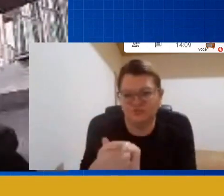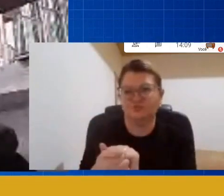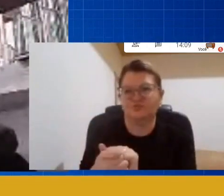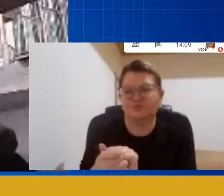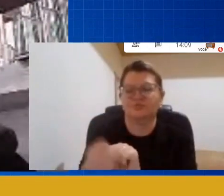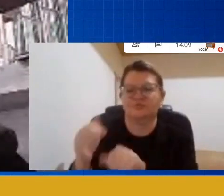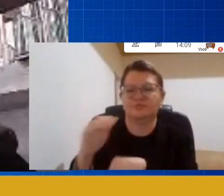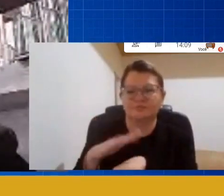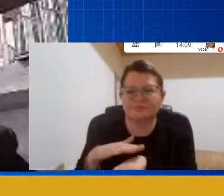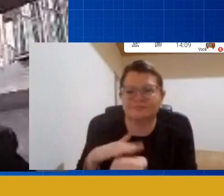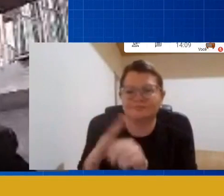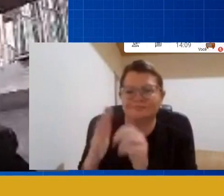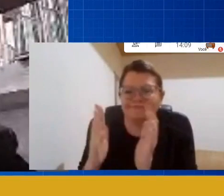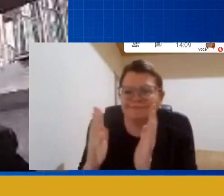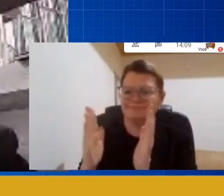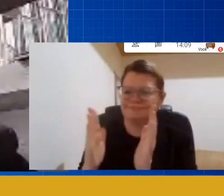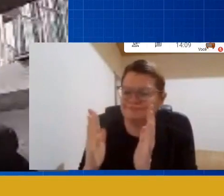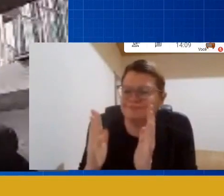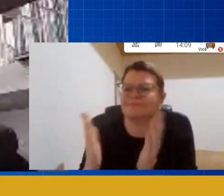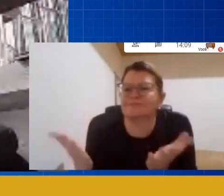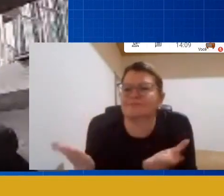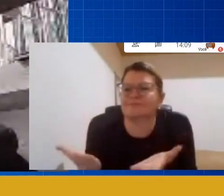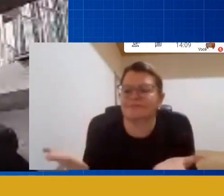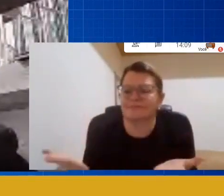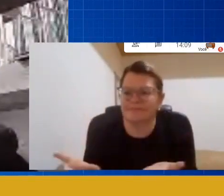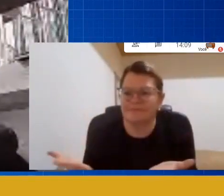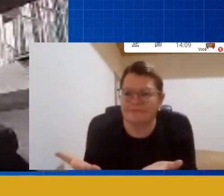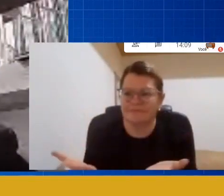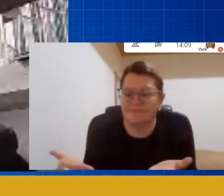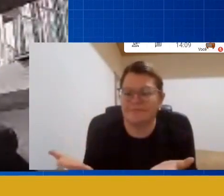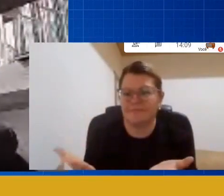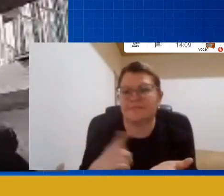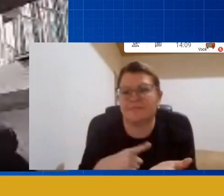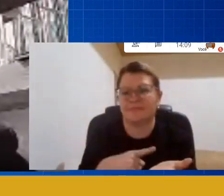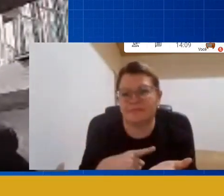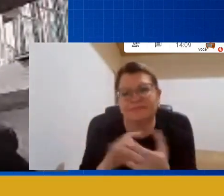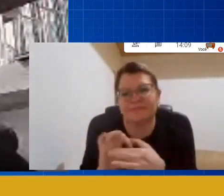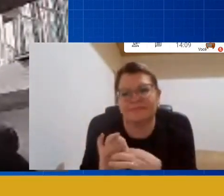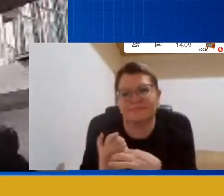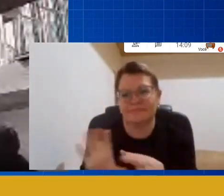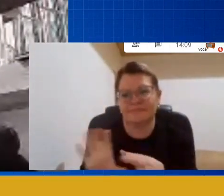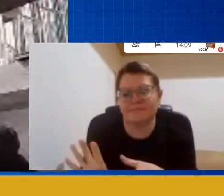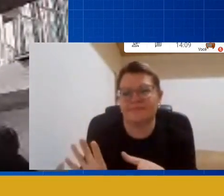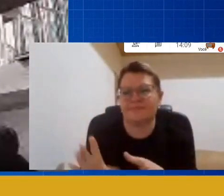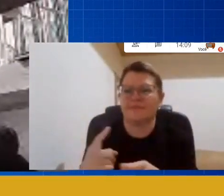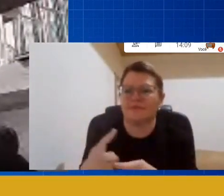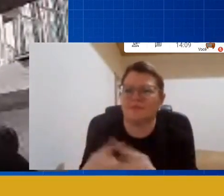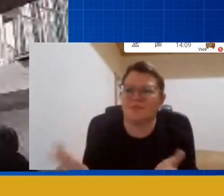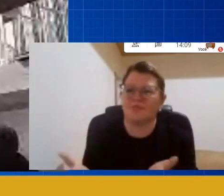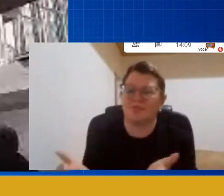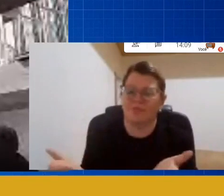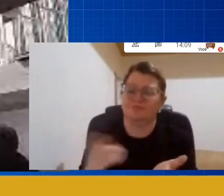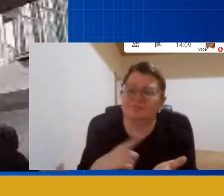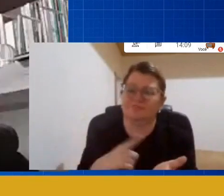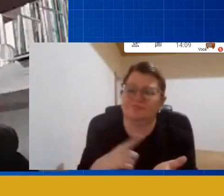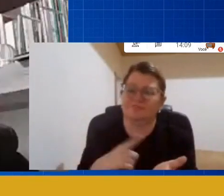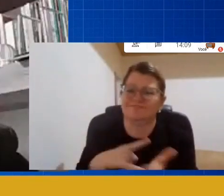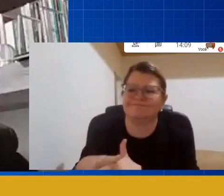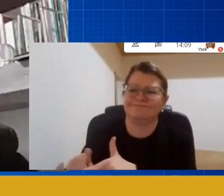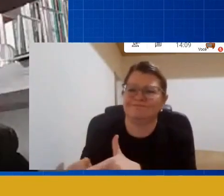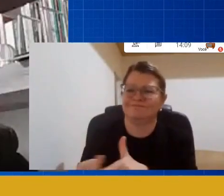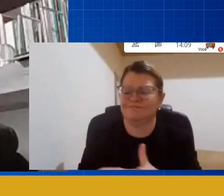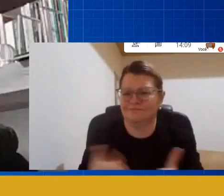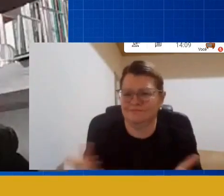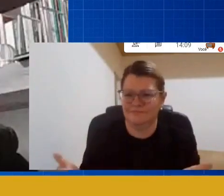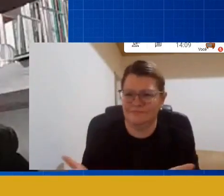que, de certa forma, está sendo proporcionado devido à crise que a gente tem vivenciado. Eu